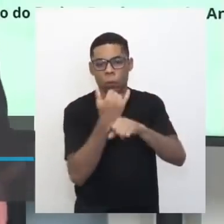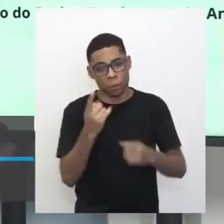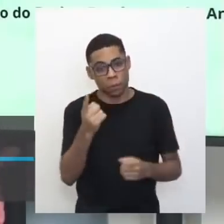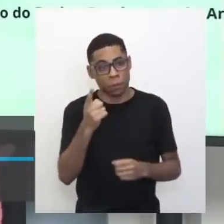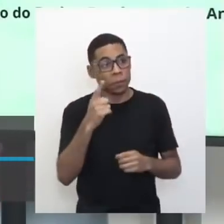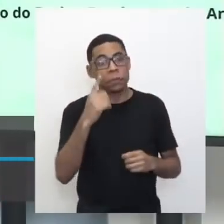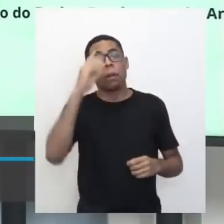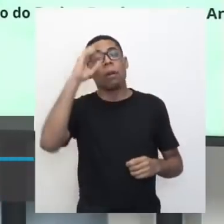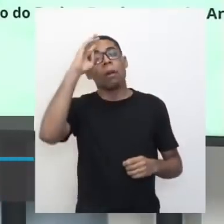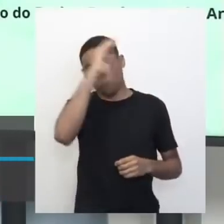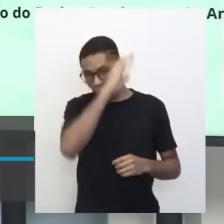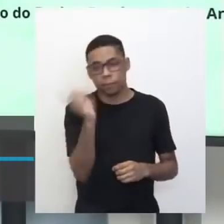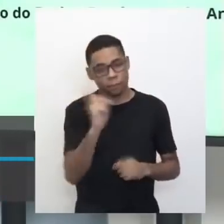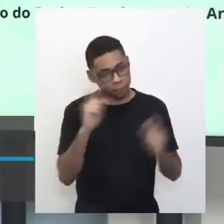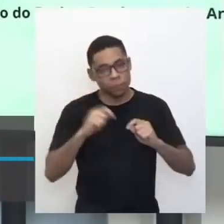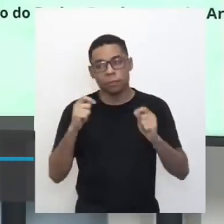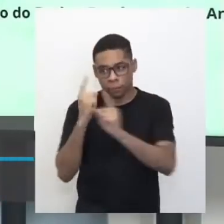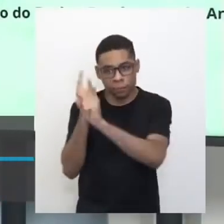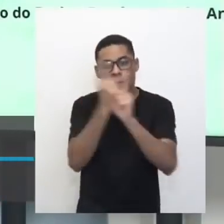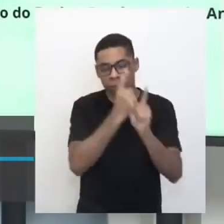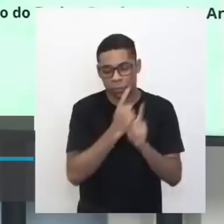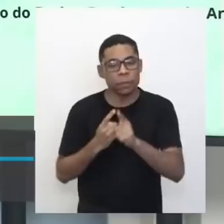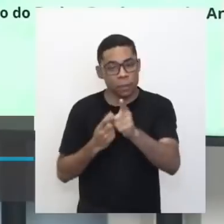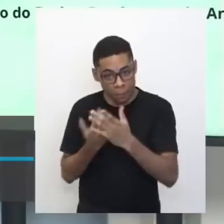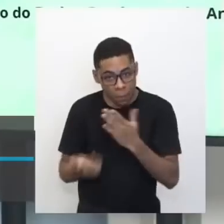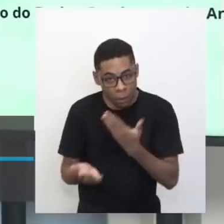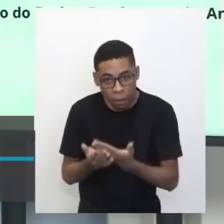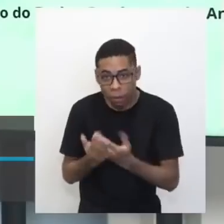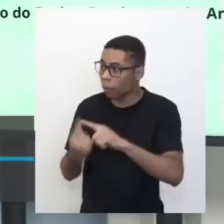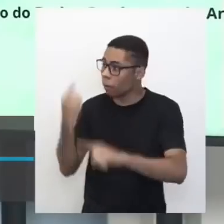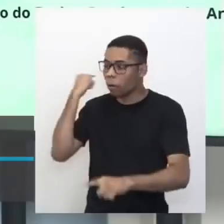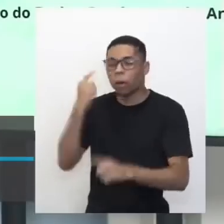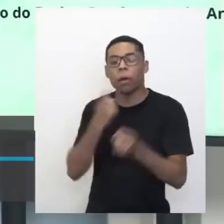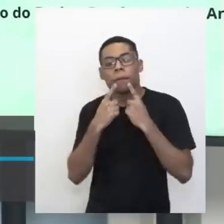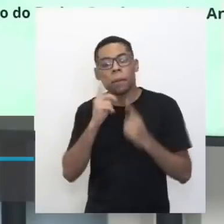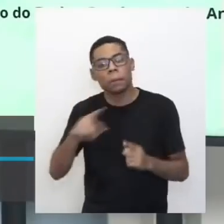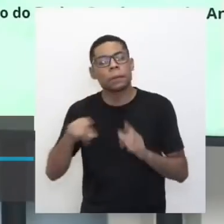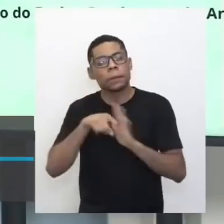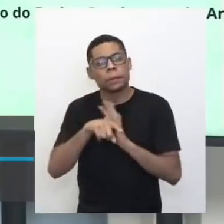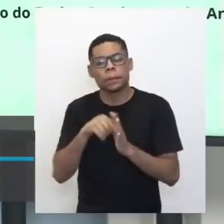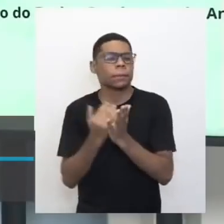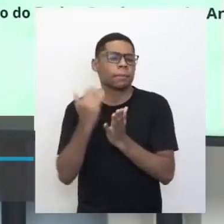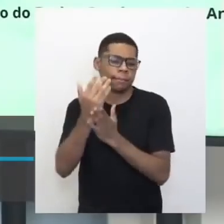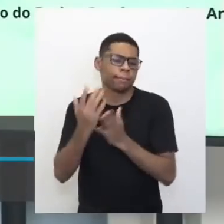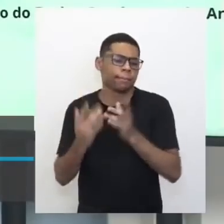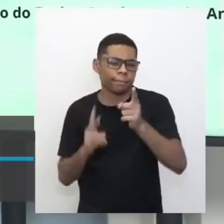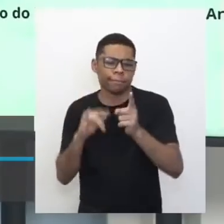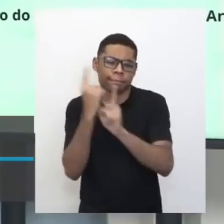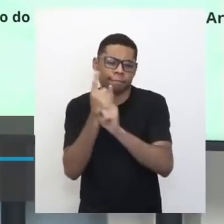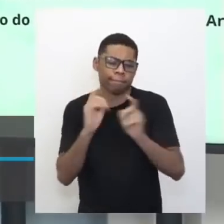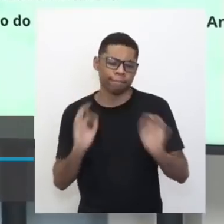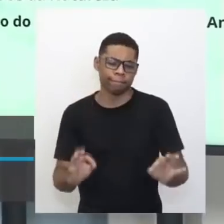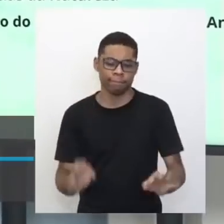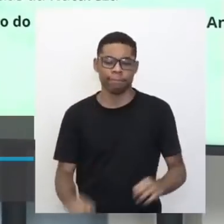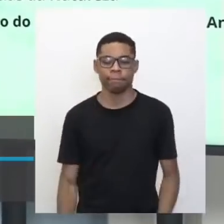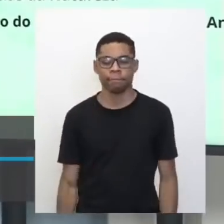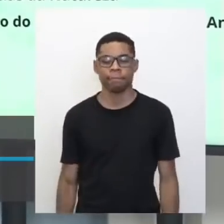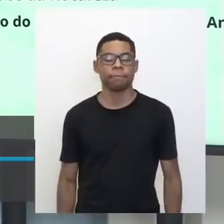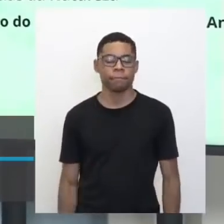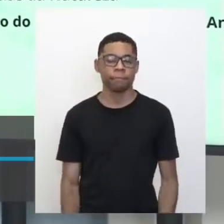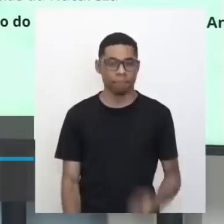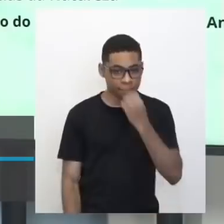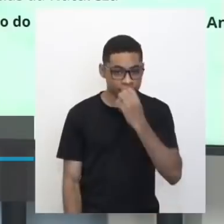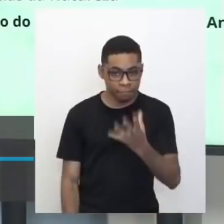você ficar fora dela. Então se você perdeu alguma aula, procure aí, converse com o professor, faz uma pesquisazinha, que você vai encontrar aí algumas aulas